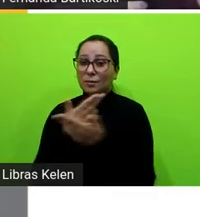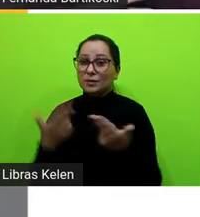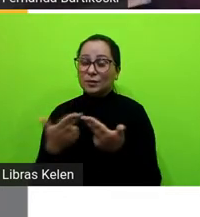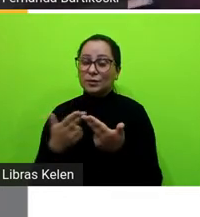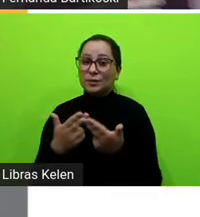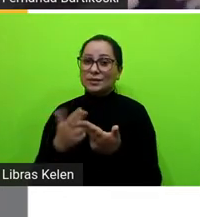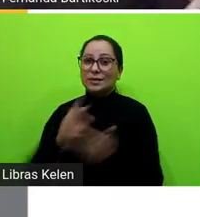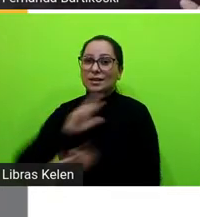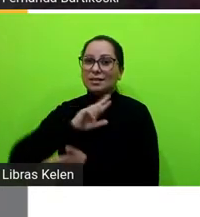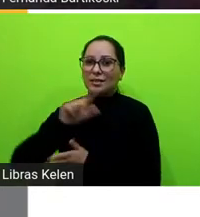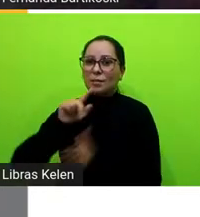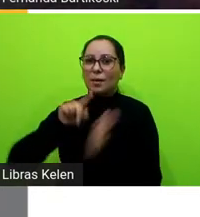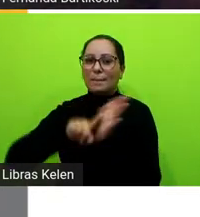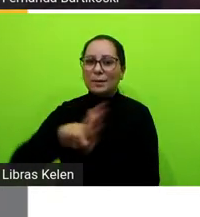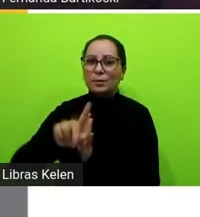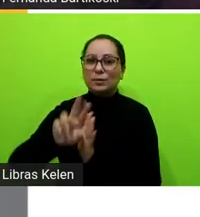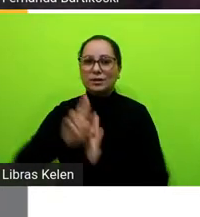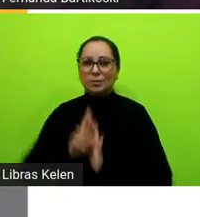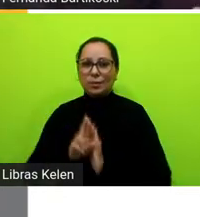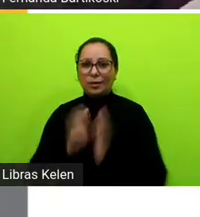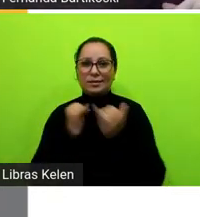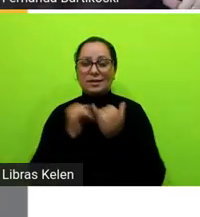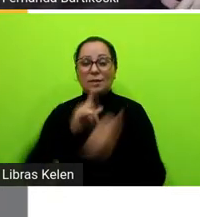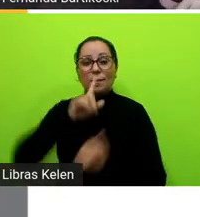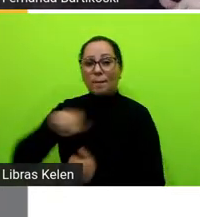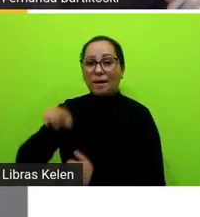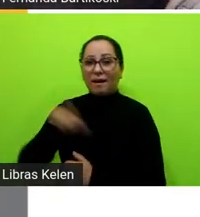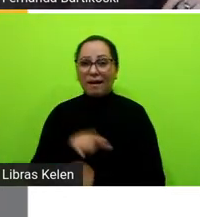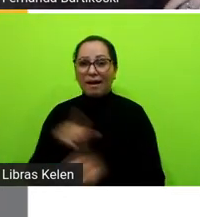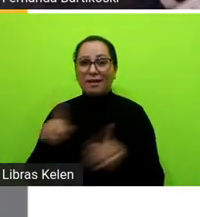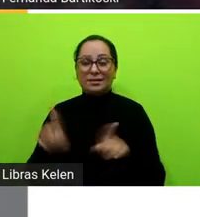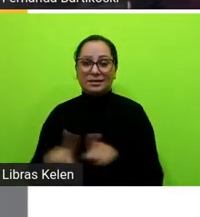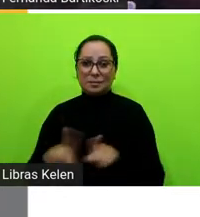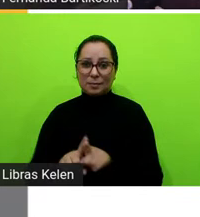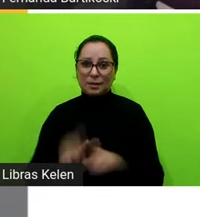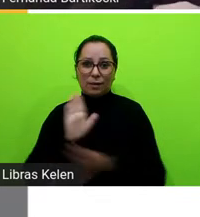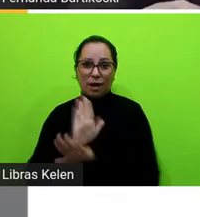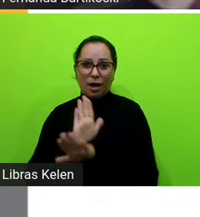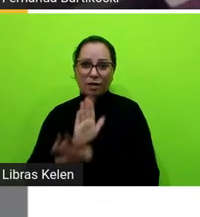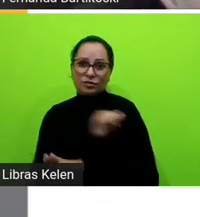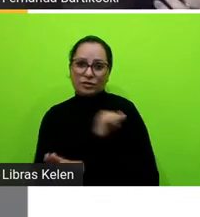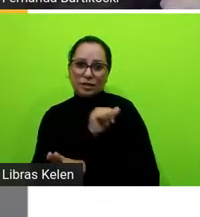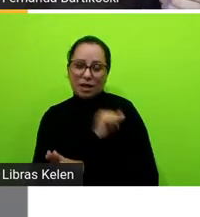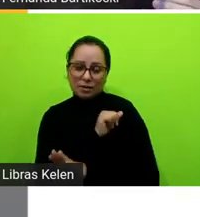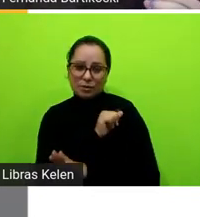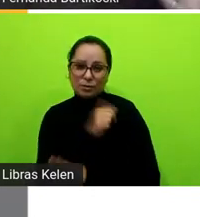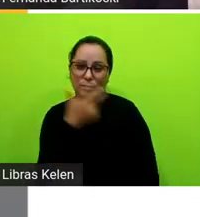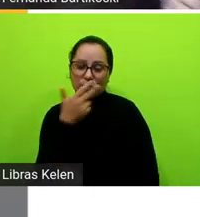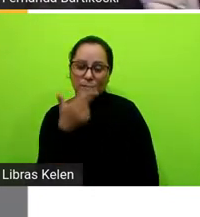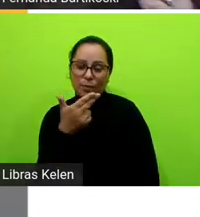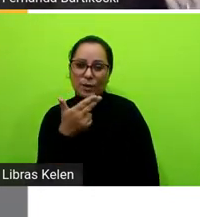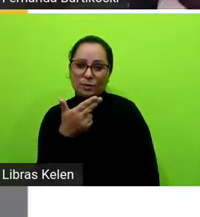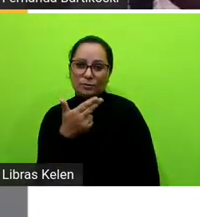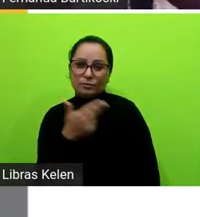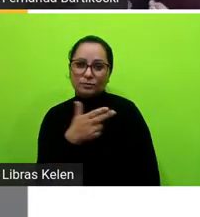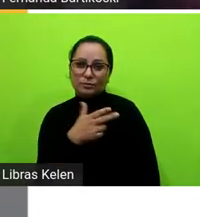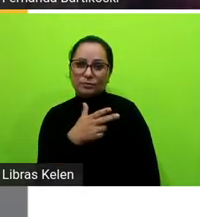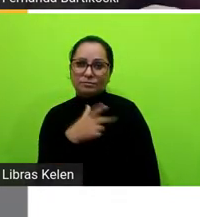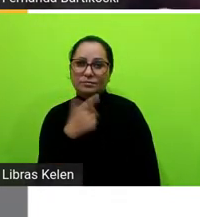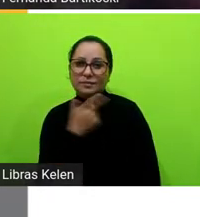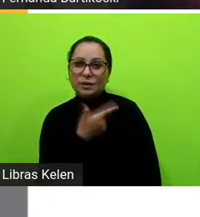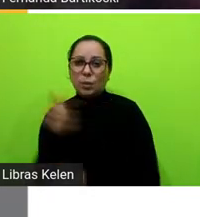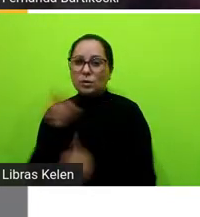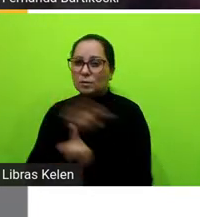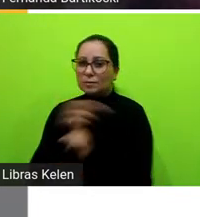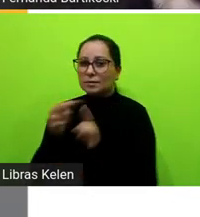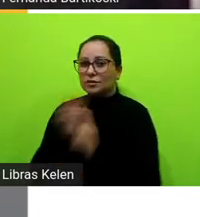perguntas e respostas né como a questão de marcar que vai ajudar os alunos né a ter uma outra forma de responder